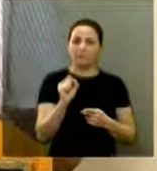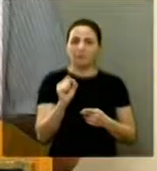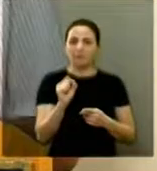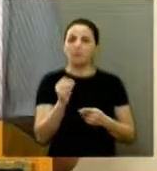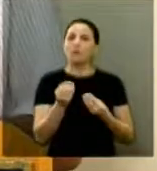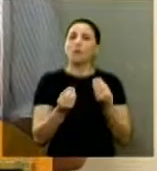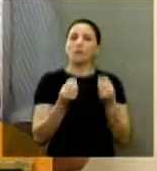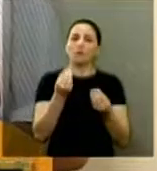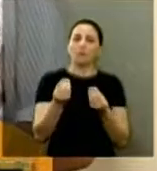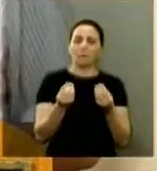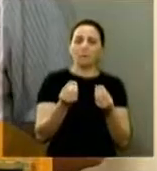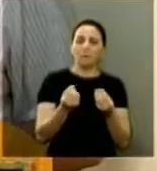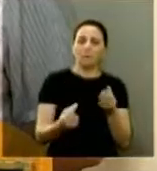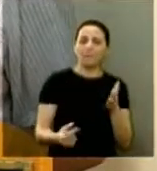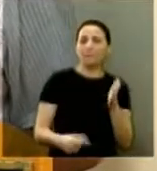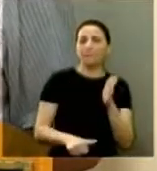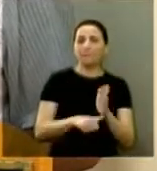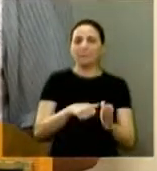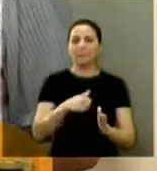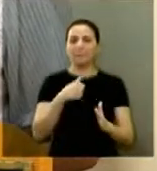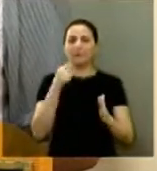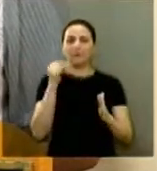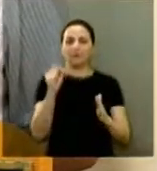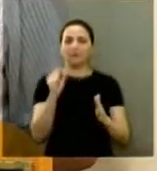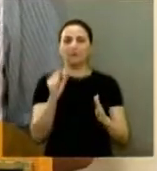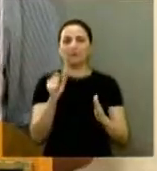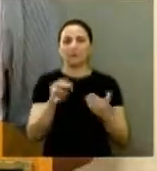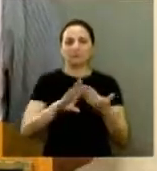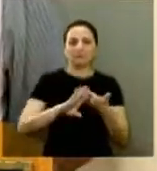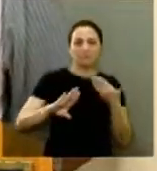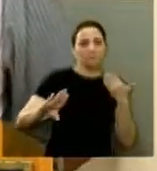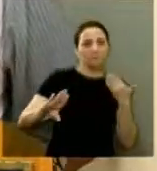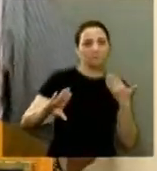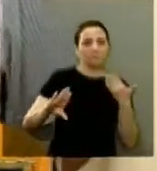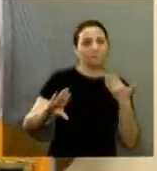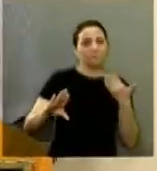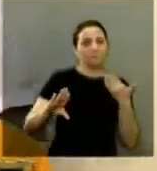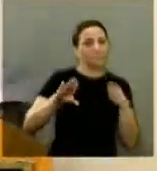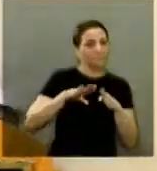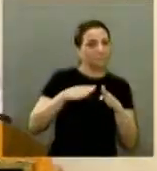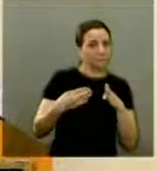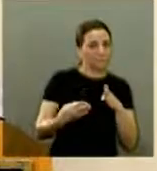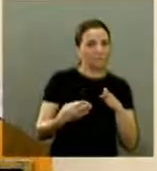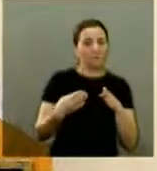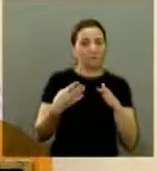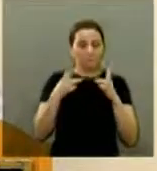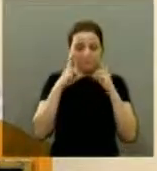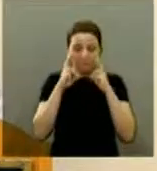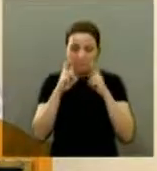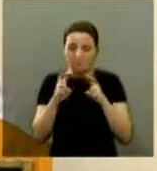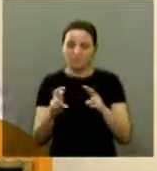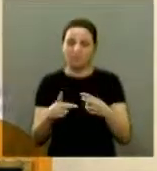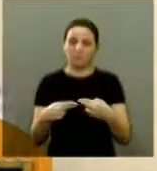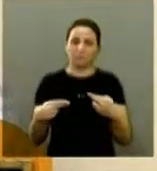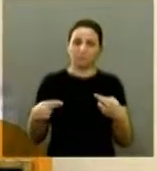a primeira coisa que eu garanto que o Adilson vai se fazer é se afastar para que se possa ser apurado